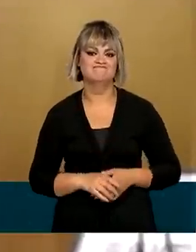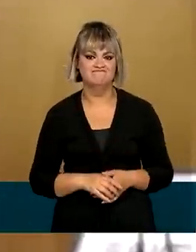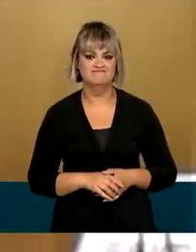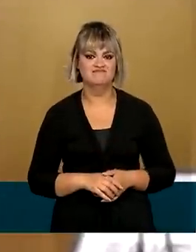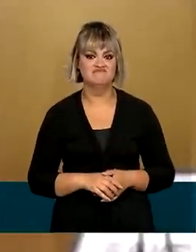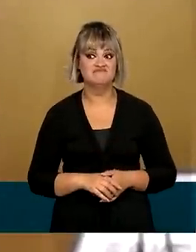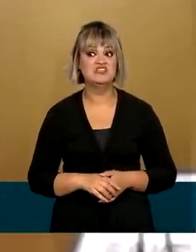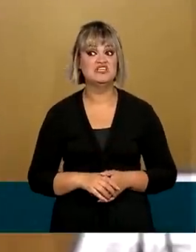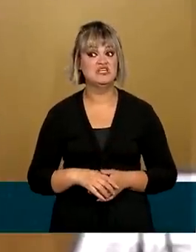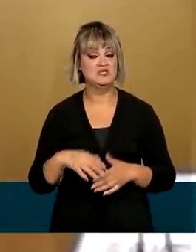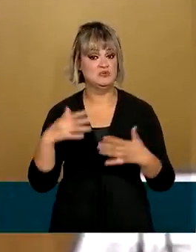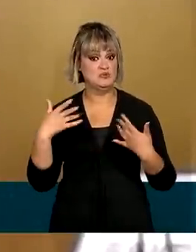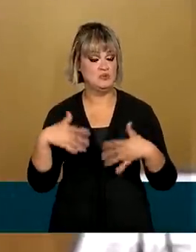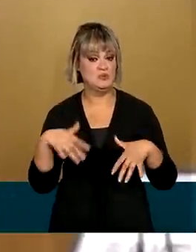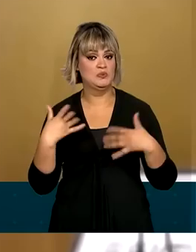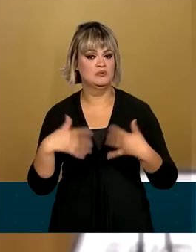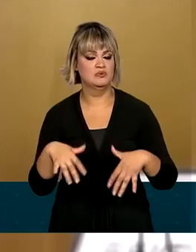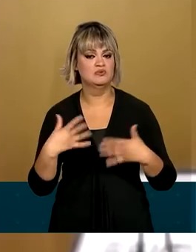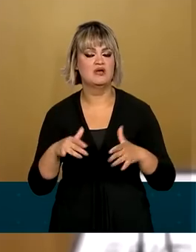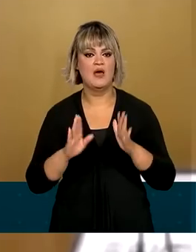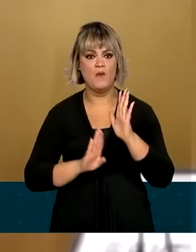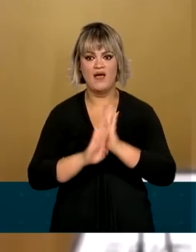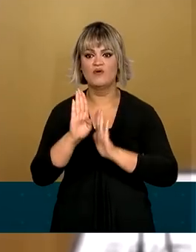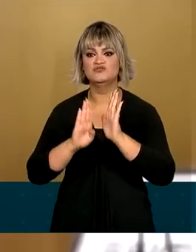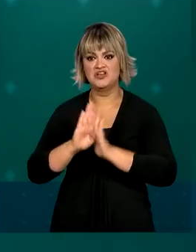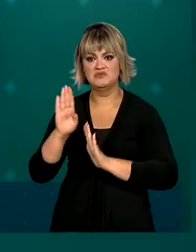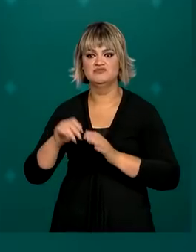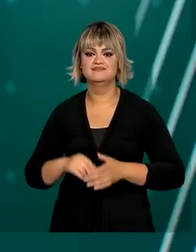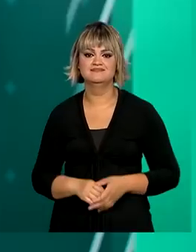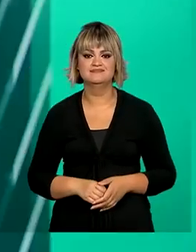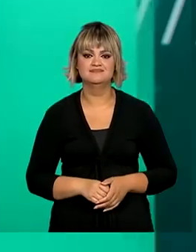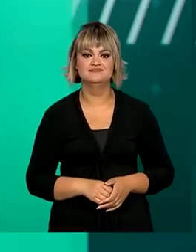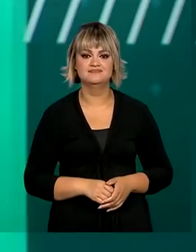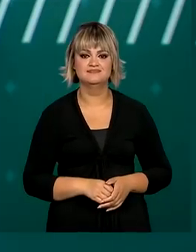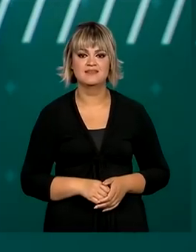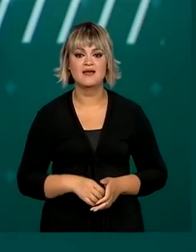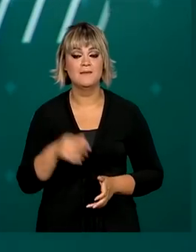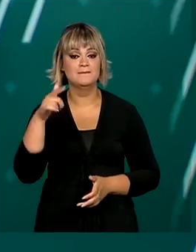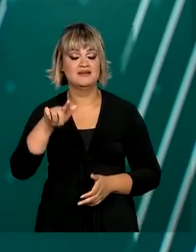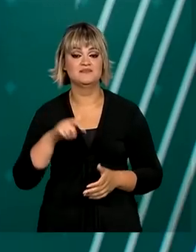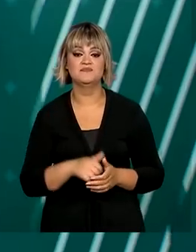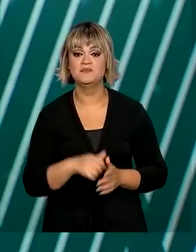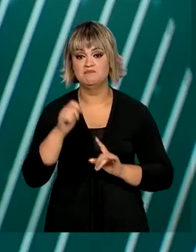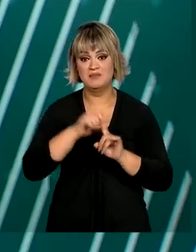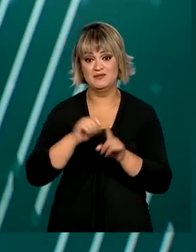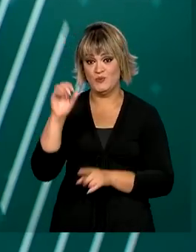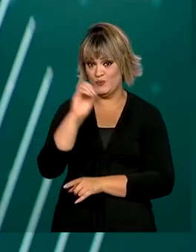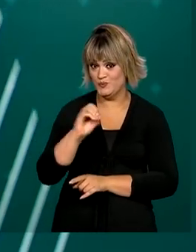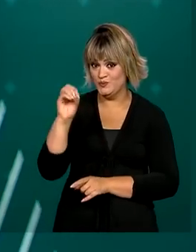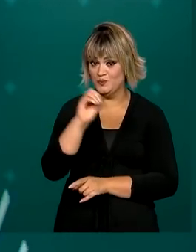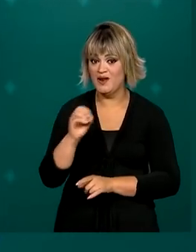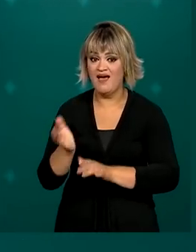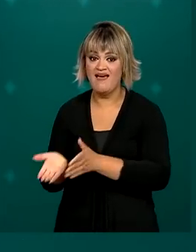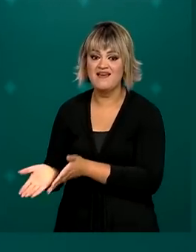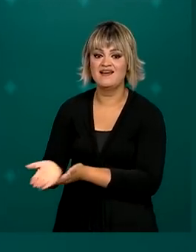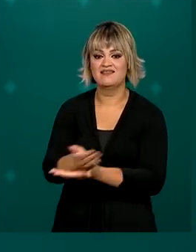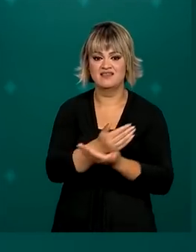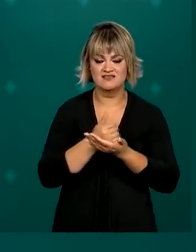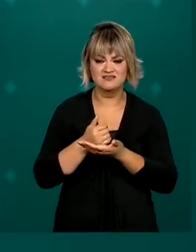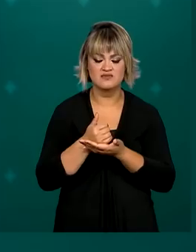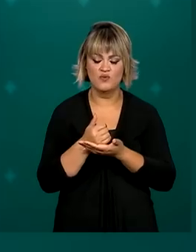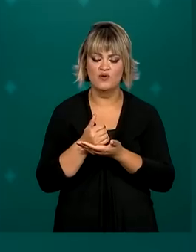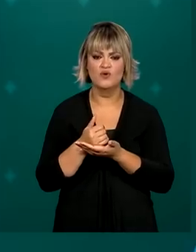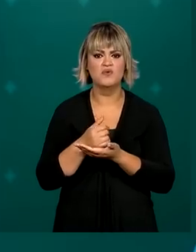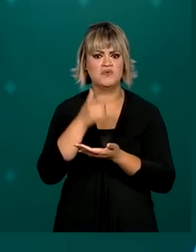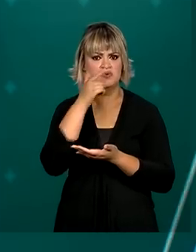o que é uma nova quebra do recorde histórico. E também em outubro, a arrecadação foi a